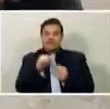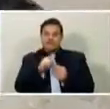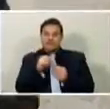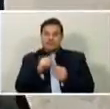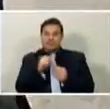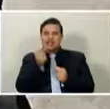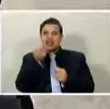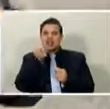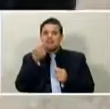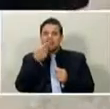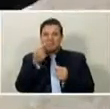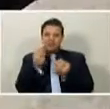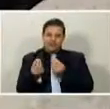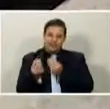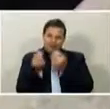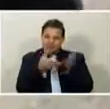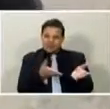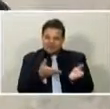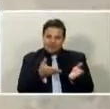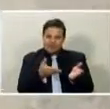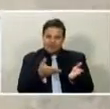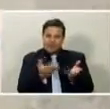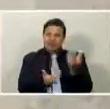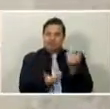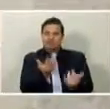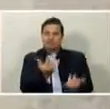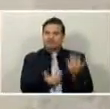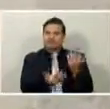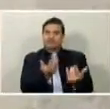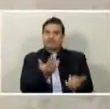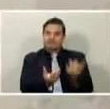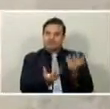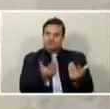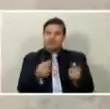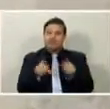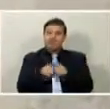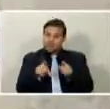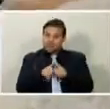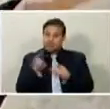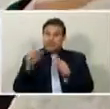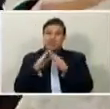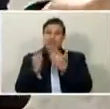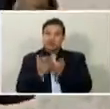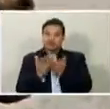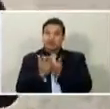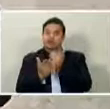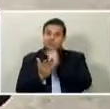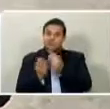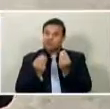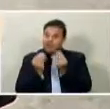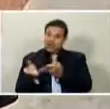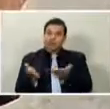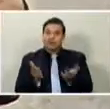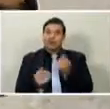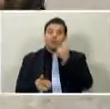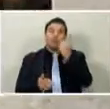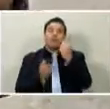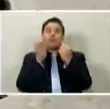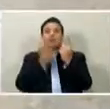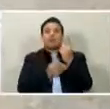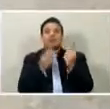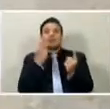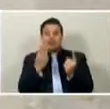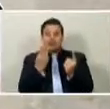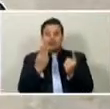que ele recebeu de doação, inclusive que as empresas ganharam isenção fiscal por conta dessas doações. Só que um terço dos remédios